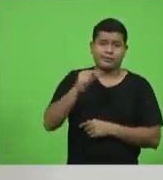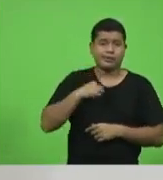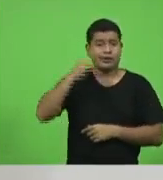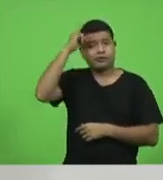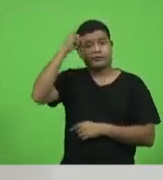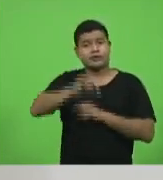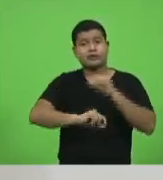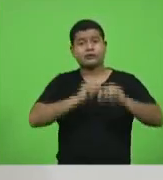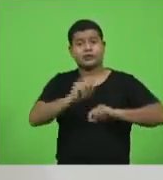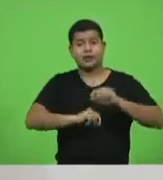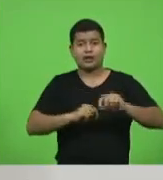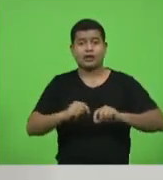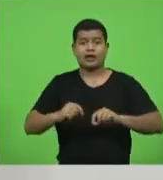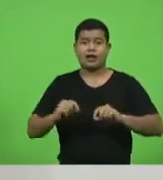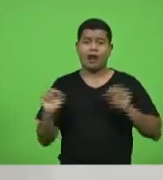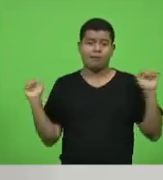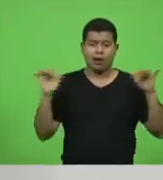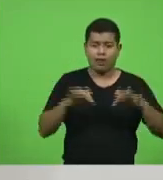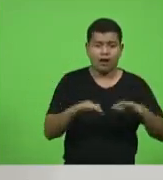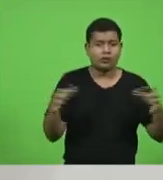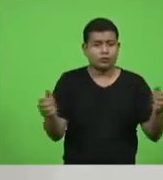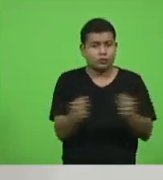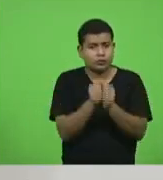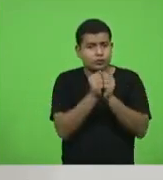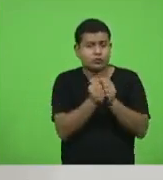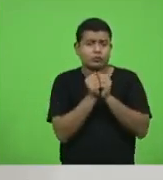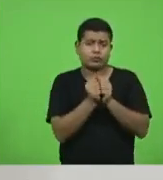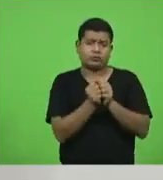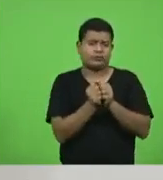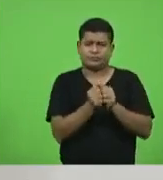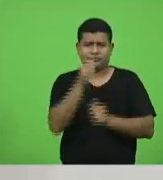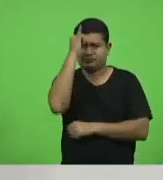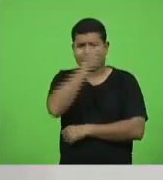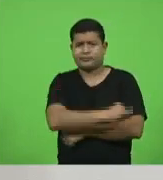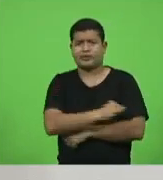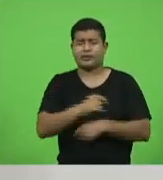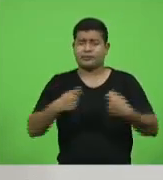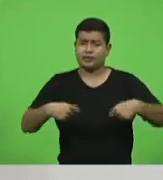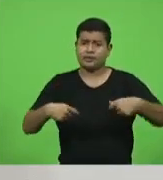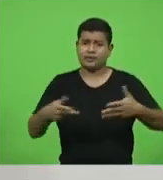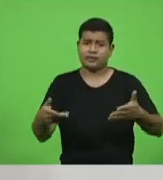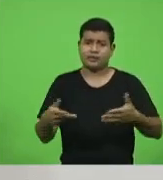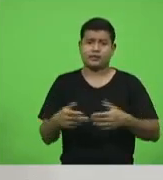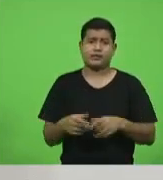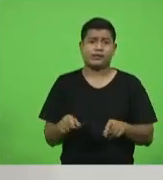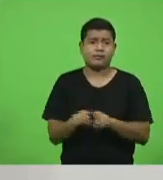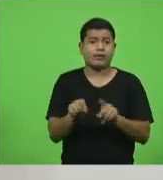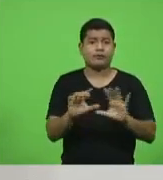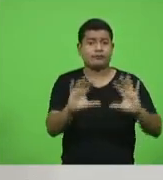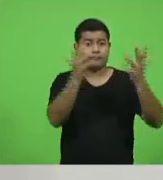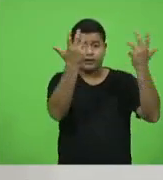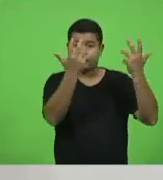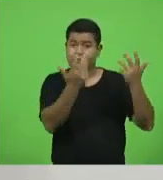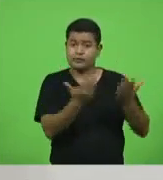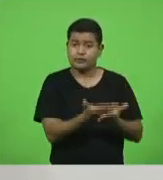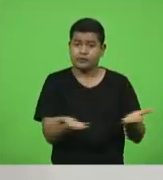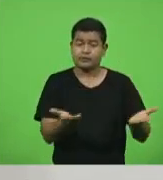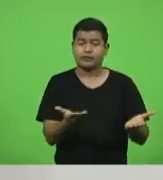as aglomerações é preciso sem dúvida alguma com todo o esforço que o governo já fez